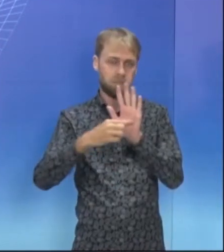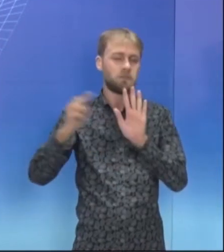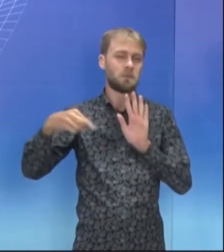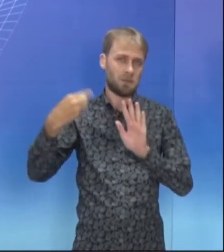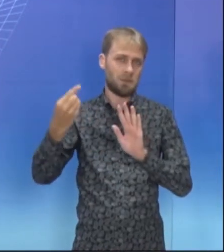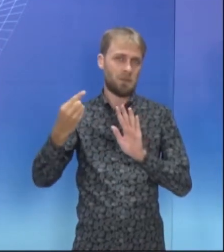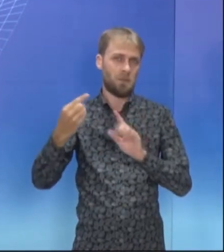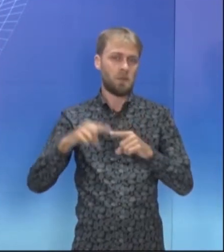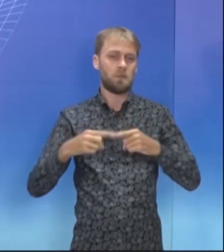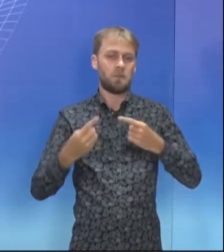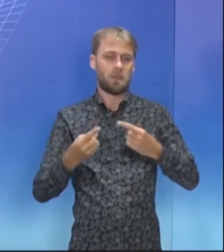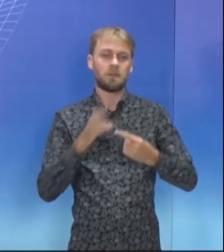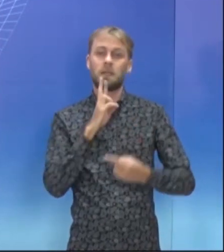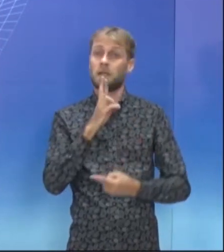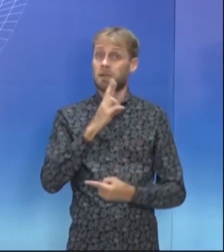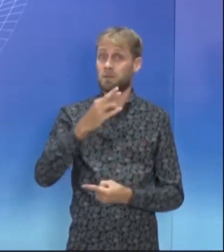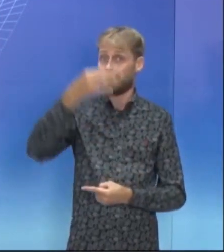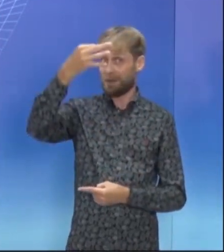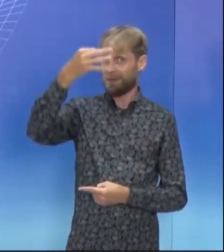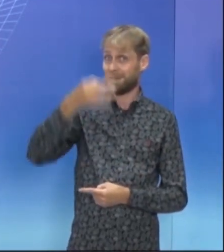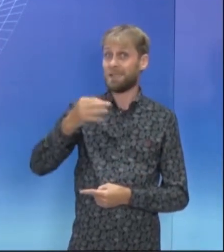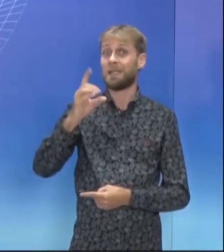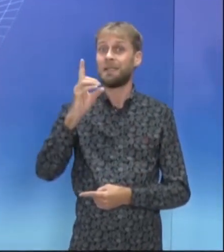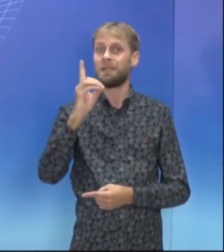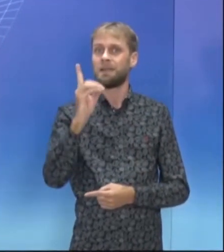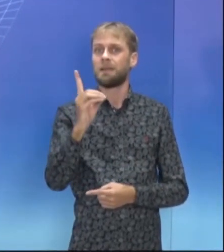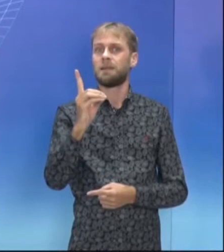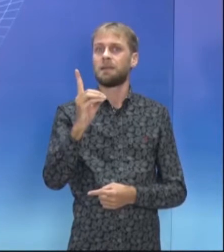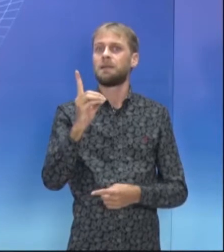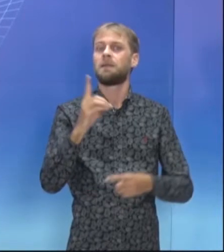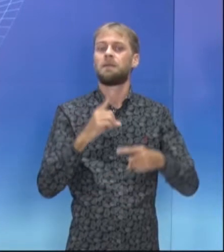entanto, a letra D se aplica como melhor resposta. Por quê?